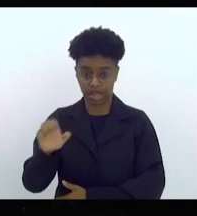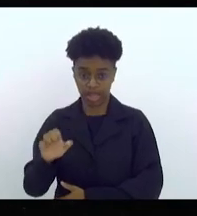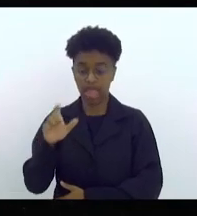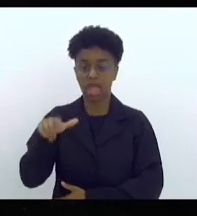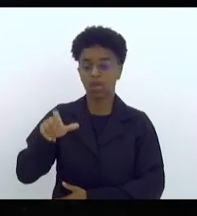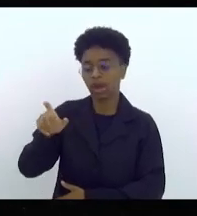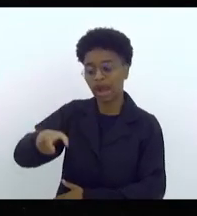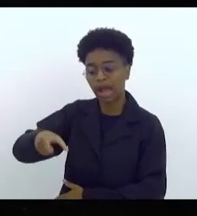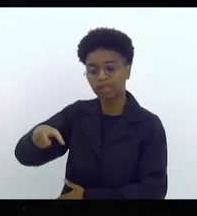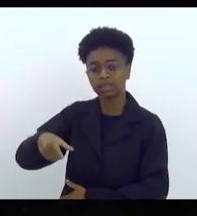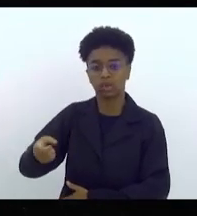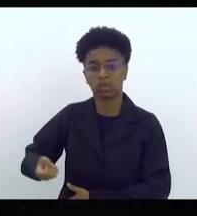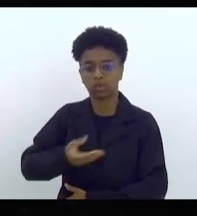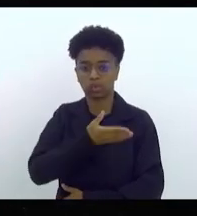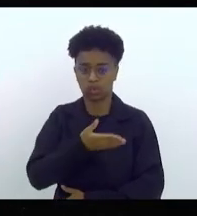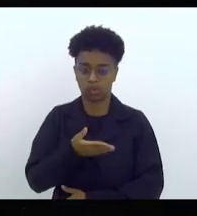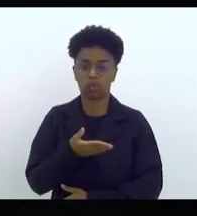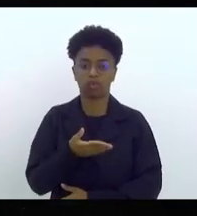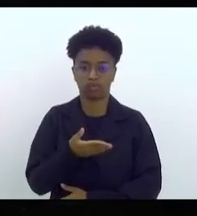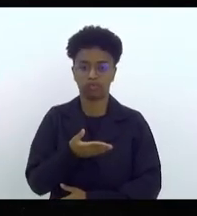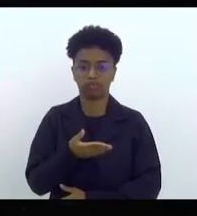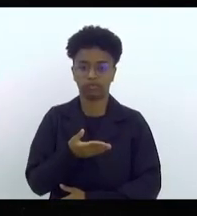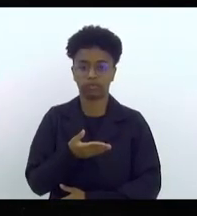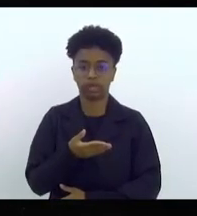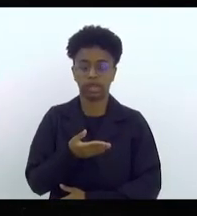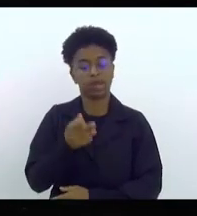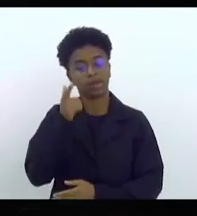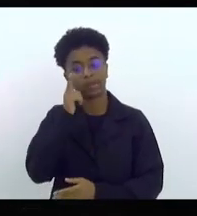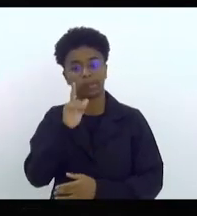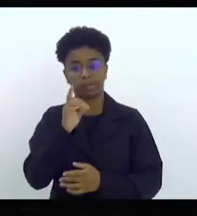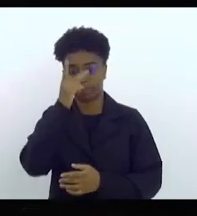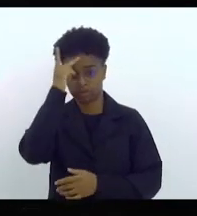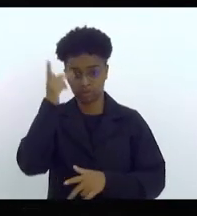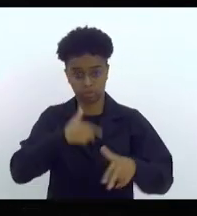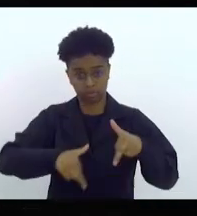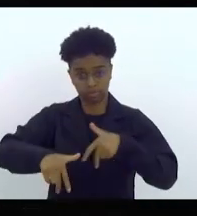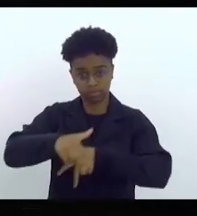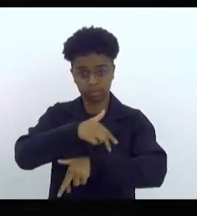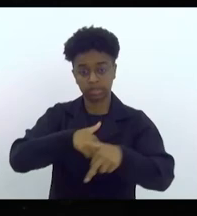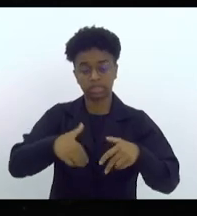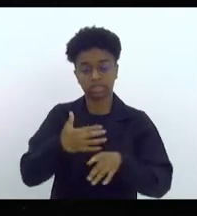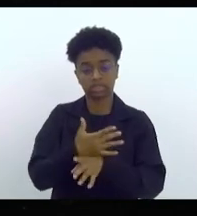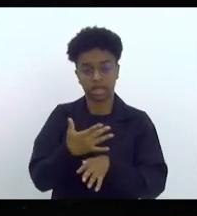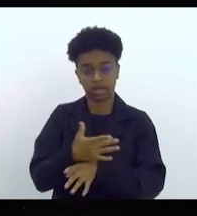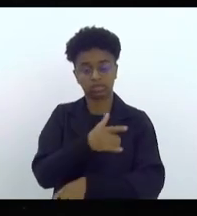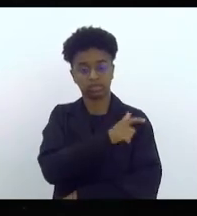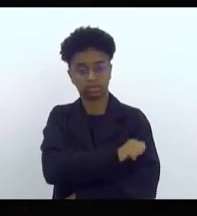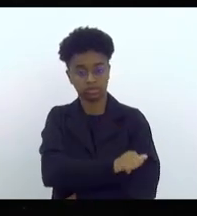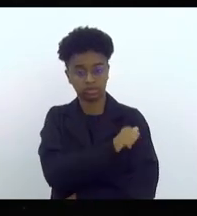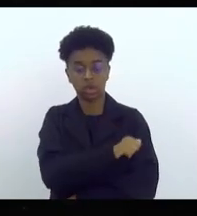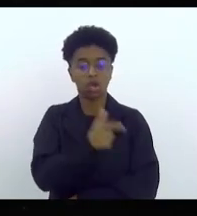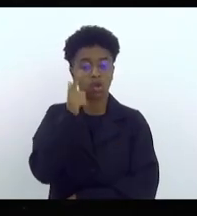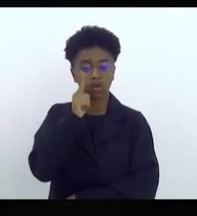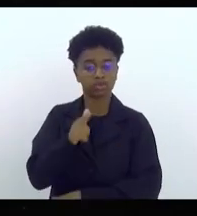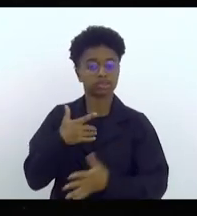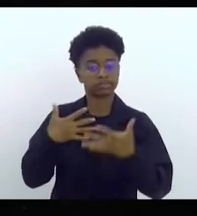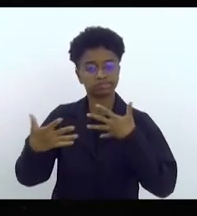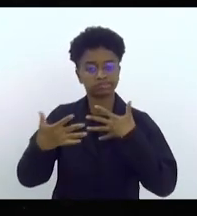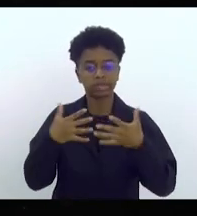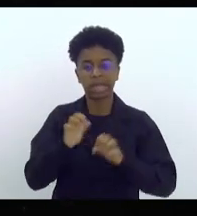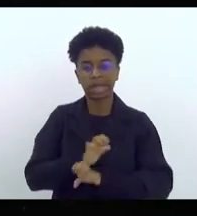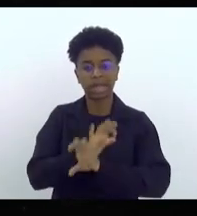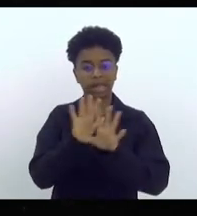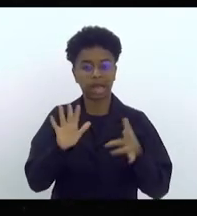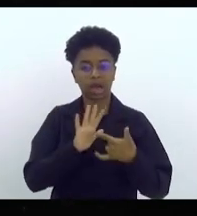esse cartão que dá acesso às pessoas que transitam pela cidade do Rio de Janeiro, garantindo a transparência